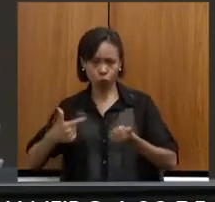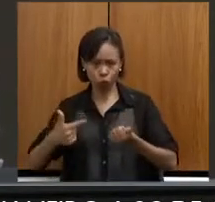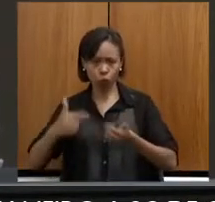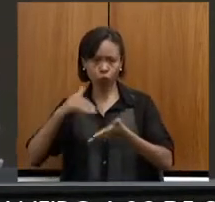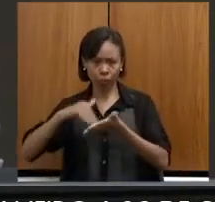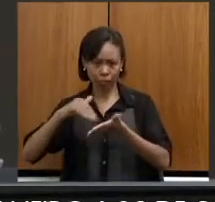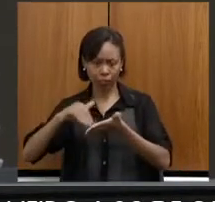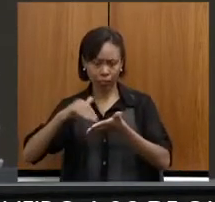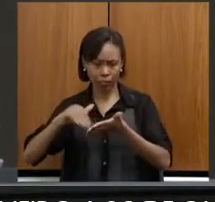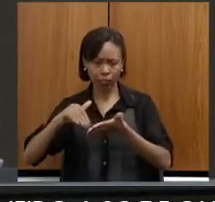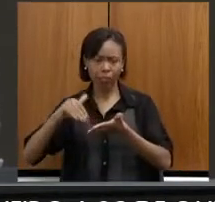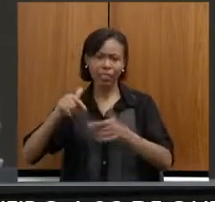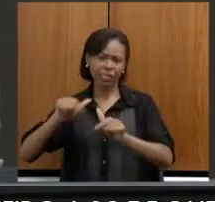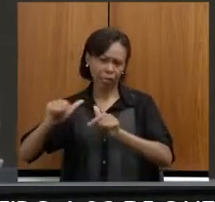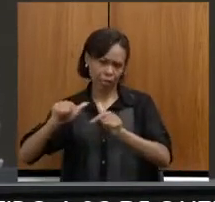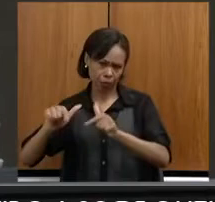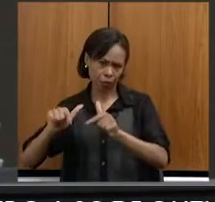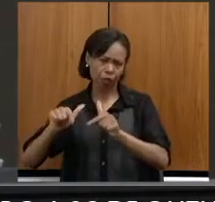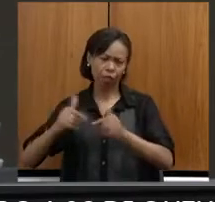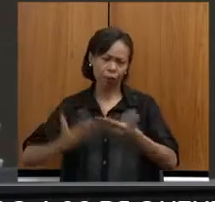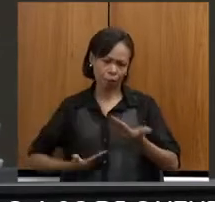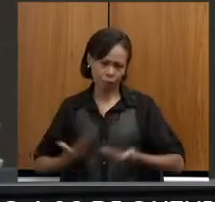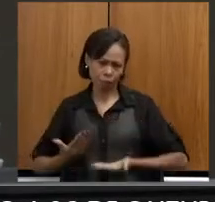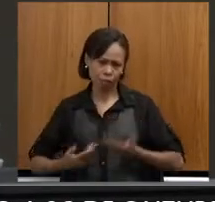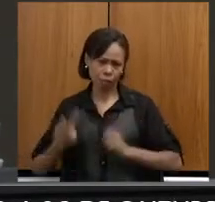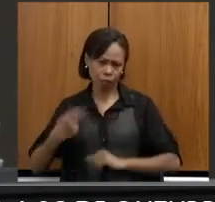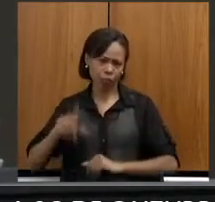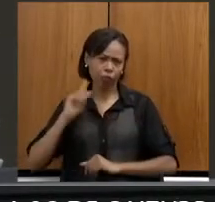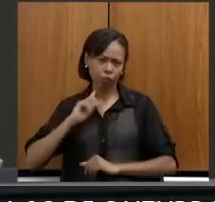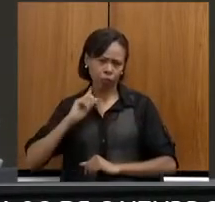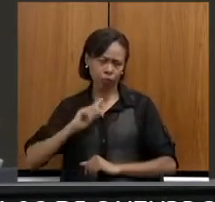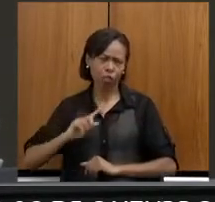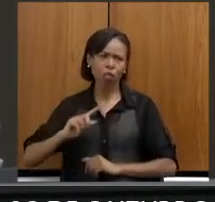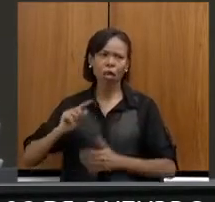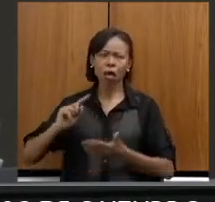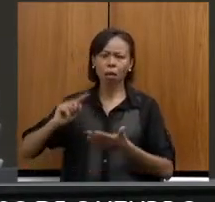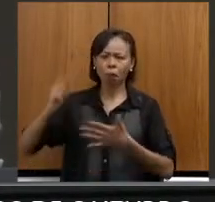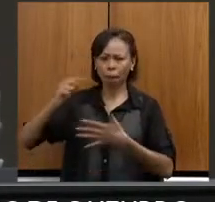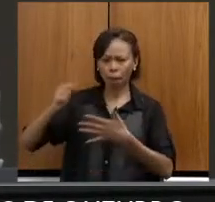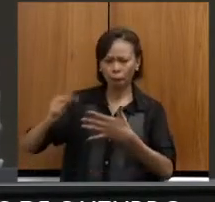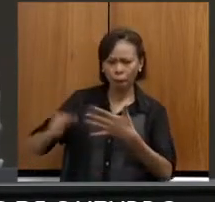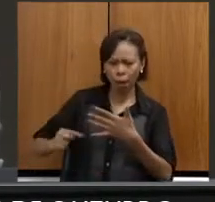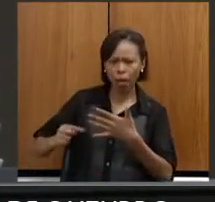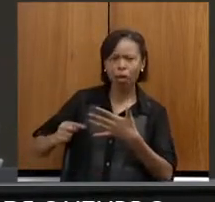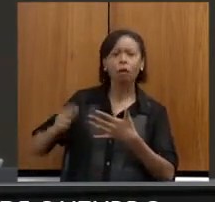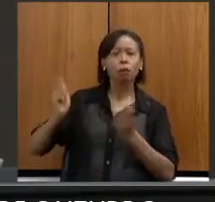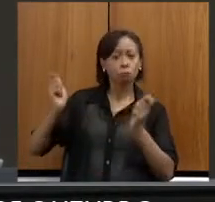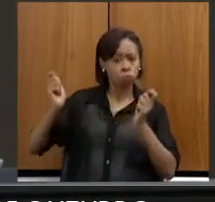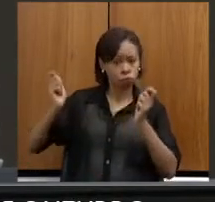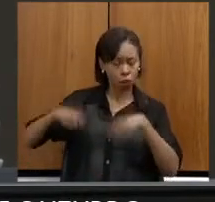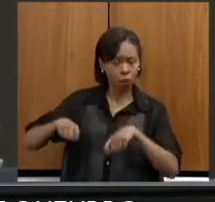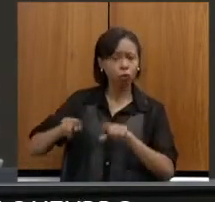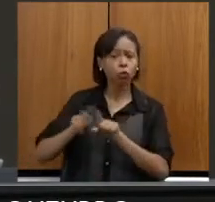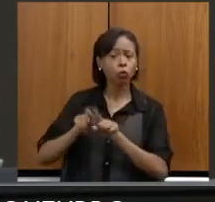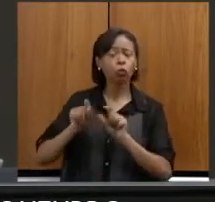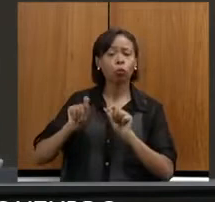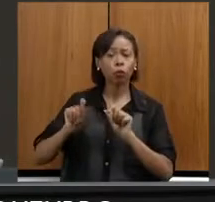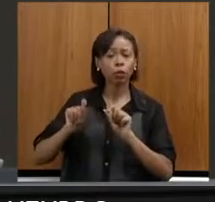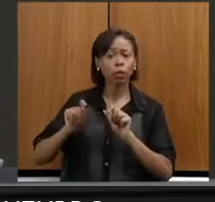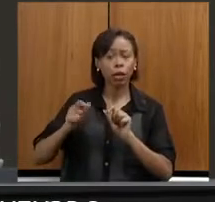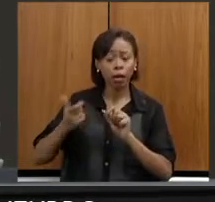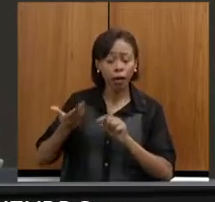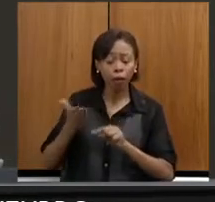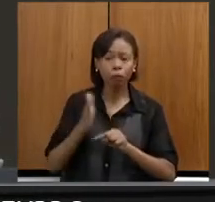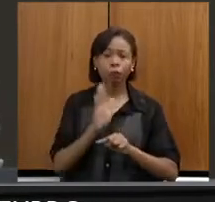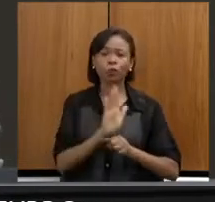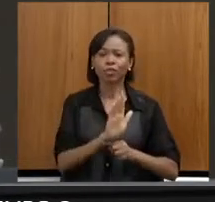Emprego de Minas, dentre outras atribuições, tem como competência contribuir